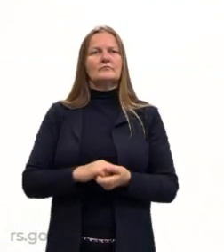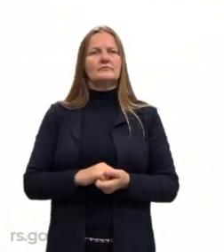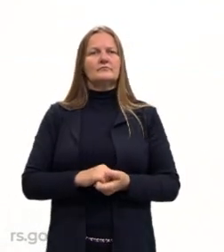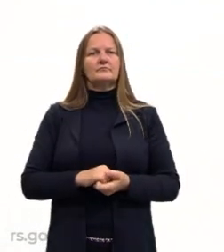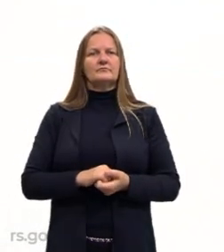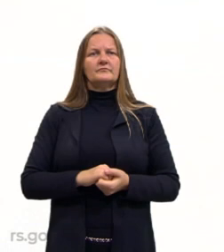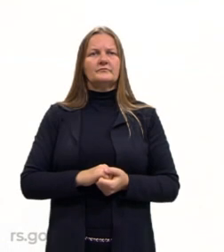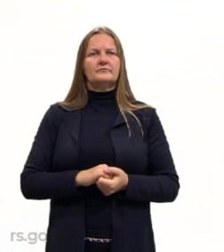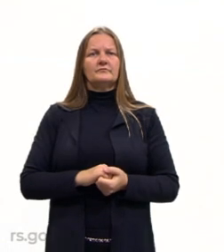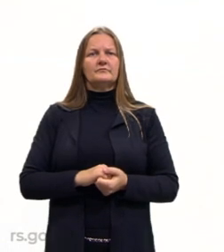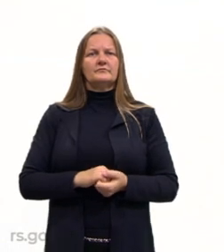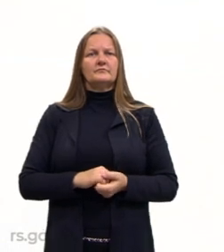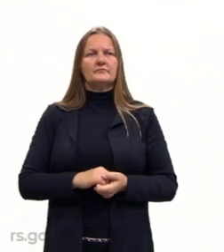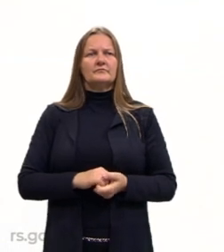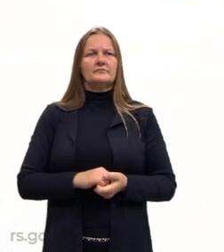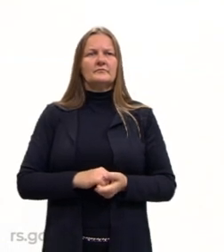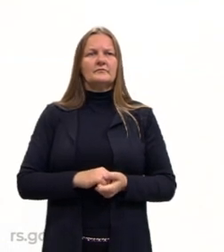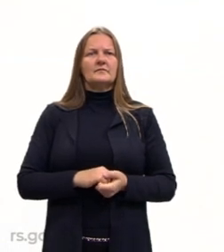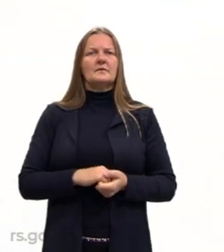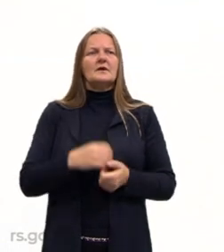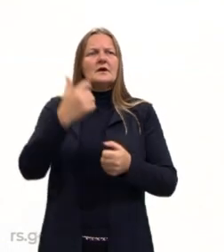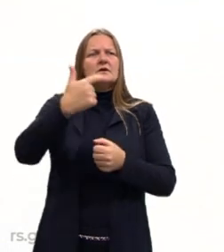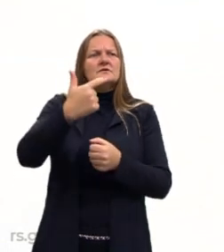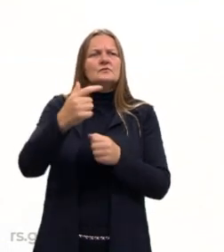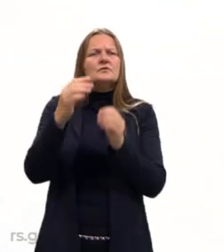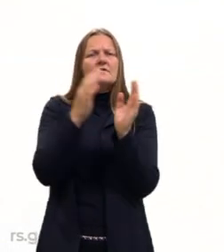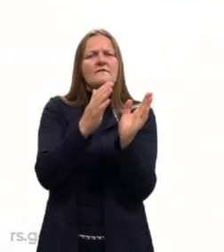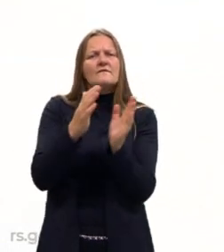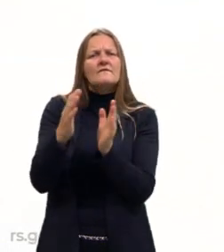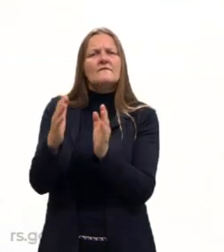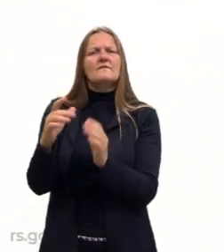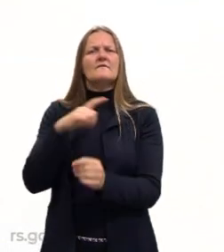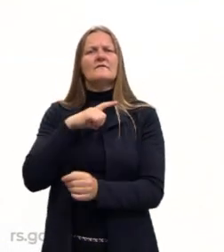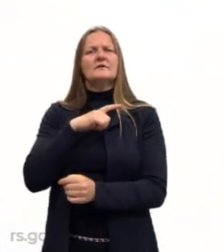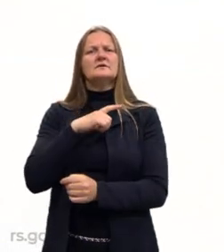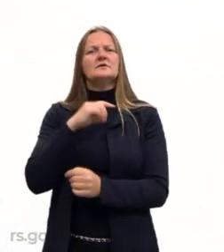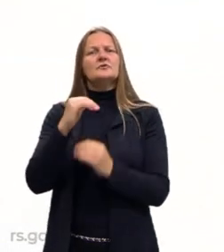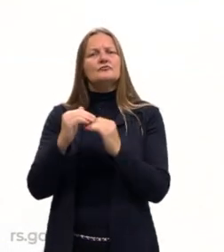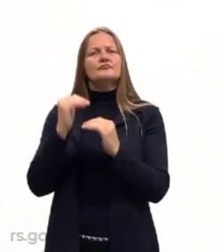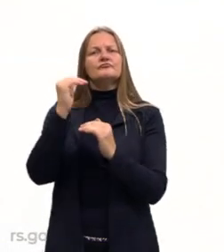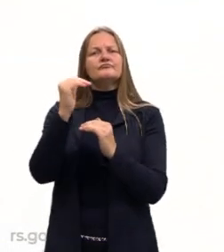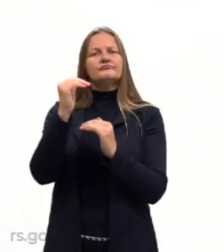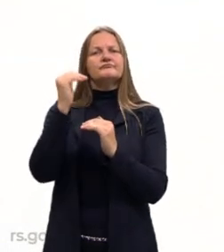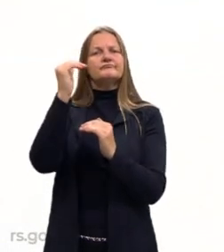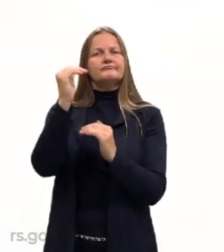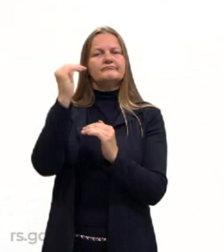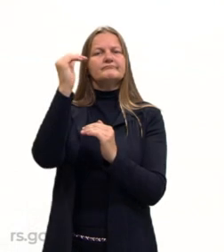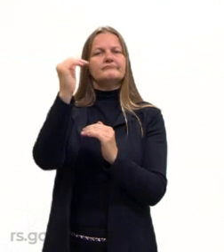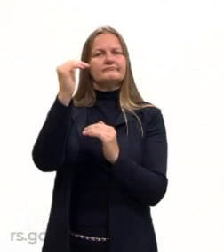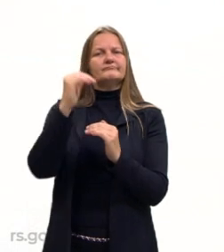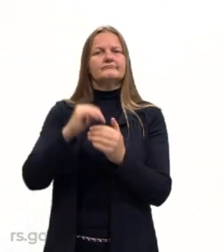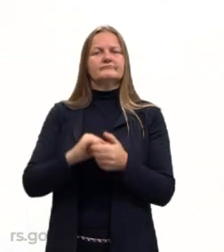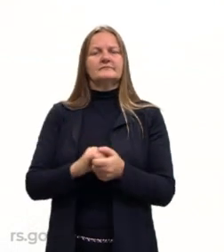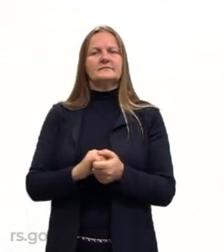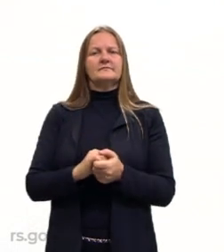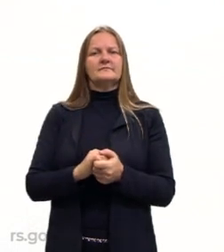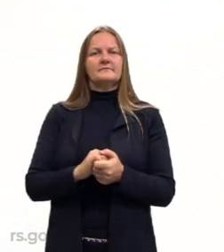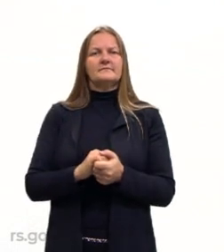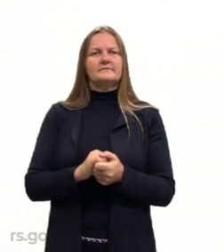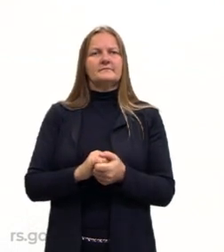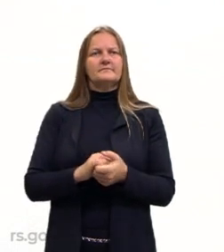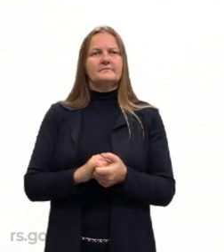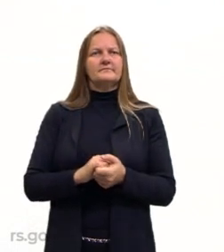segunda fase da revolução industrial, então, tu vai evoluir, certo? Então, agora, nós vamos evoluir, nós vamos passar